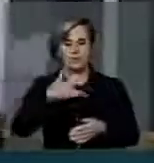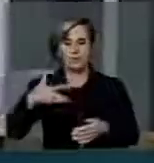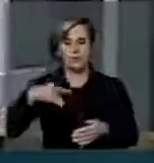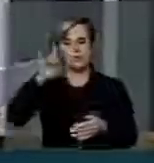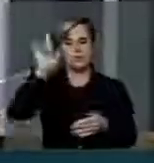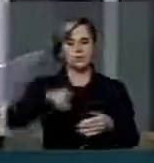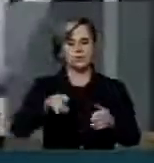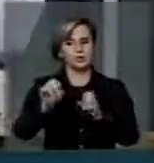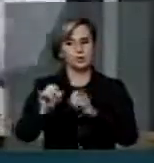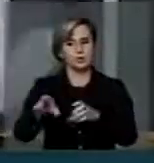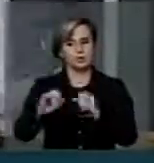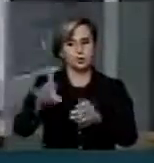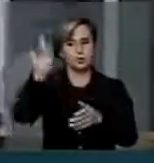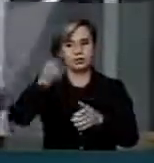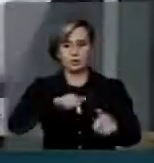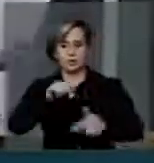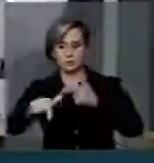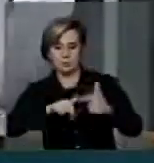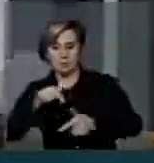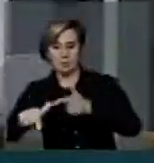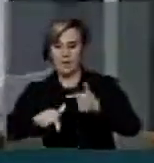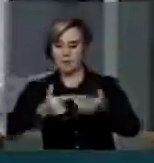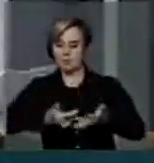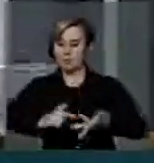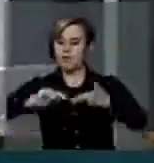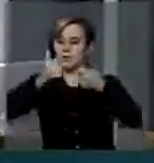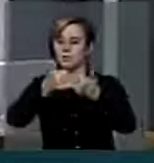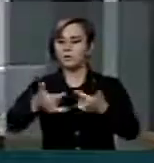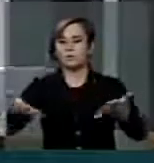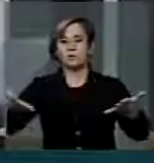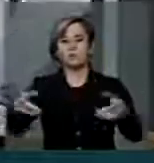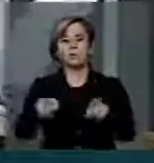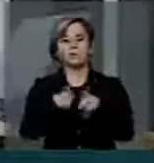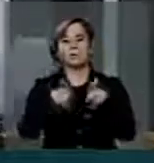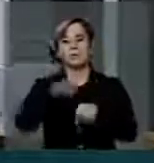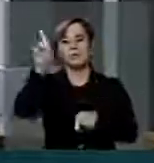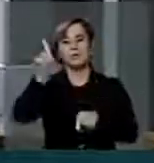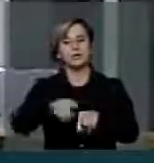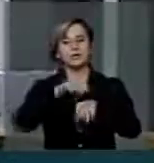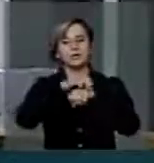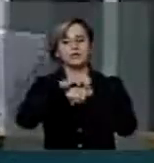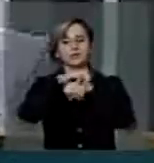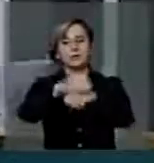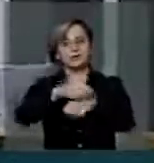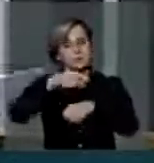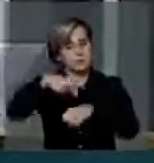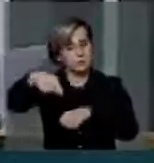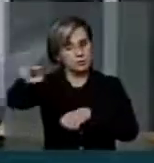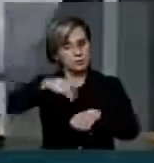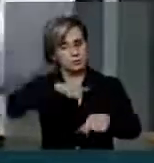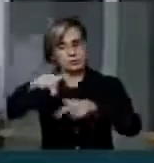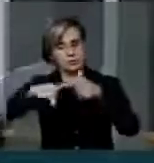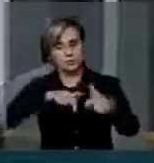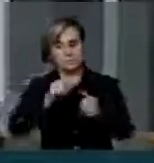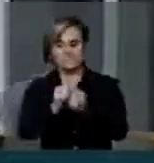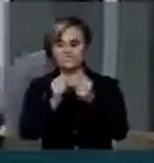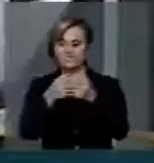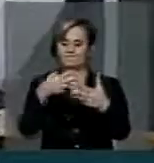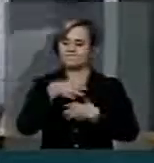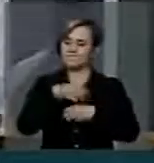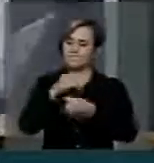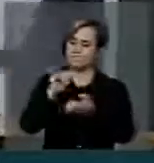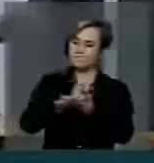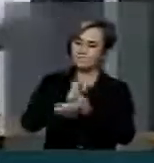educação, ao trabalho, etc., etc., como possibilidade de se resolver de forma estrutural